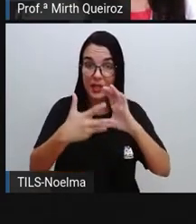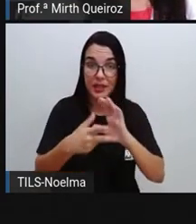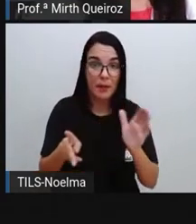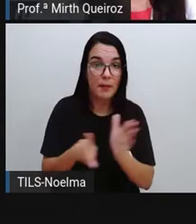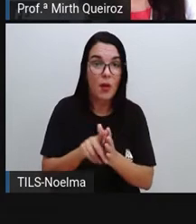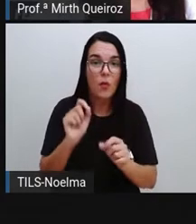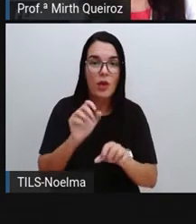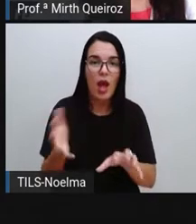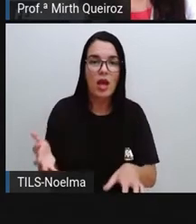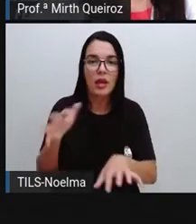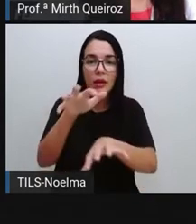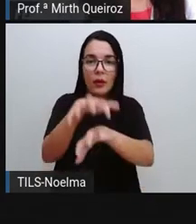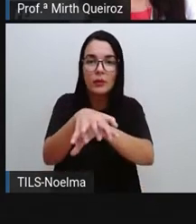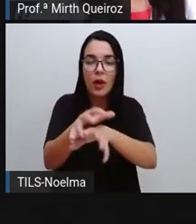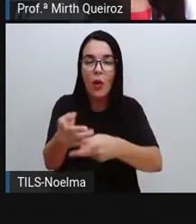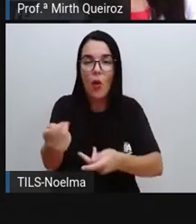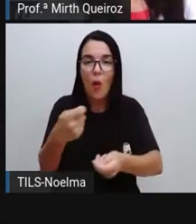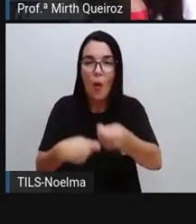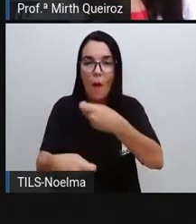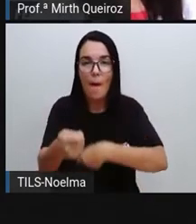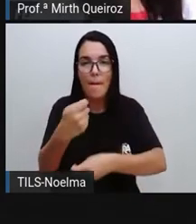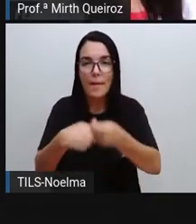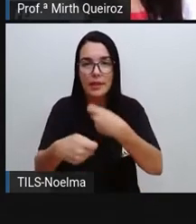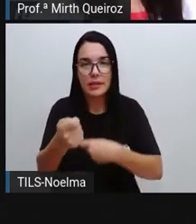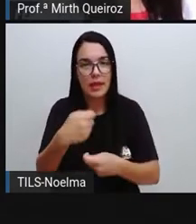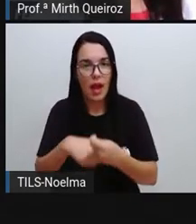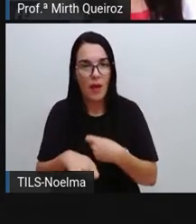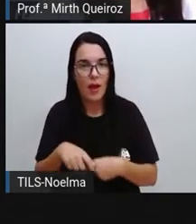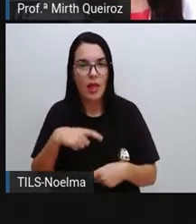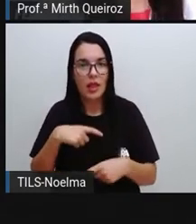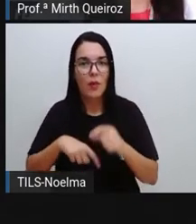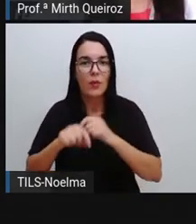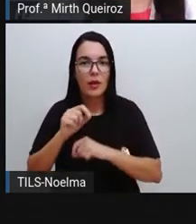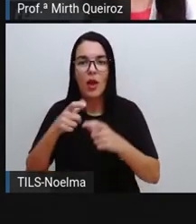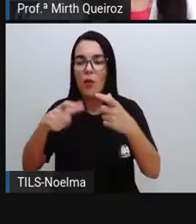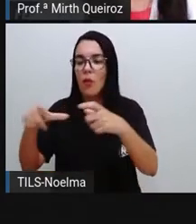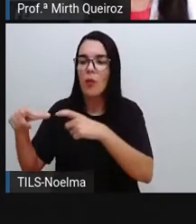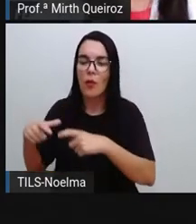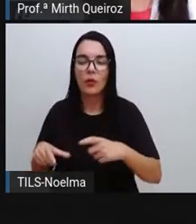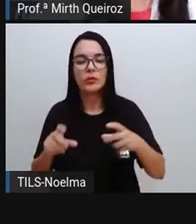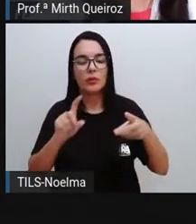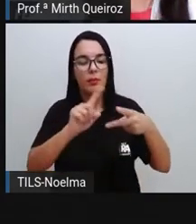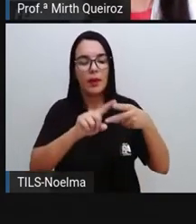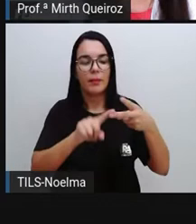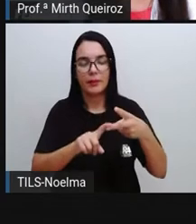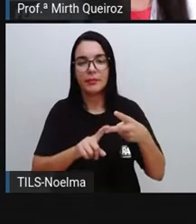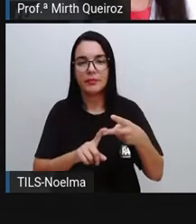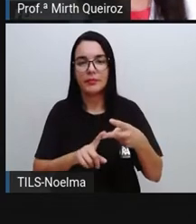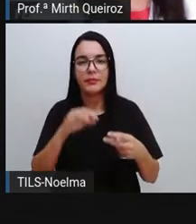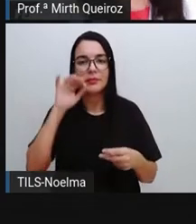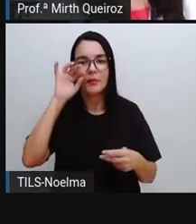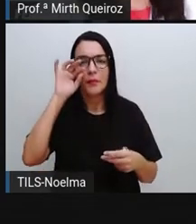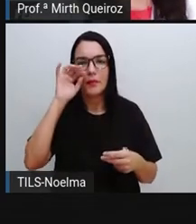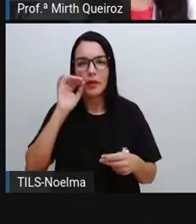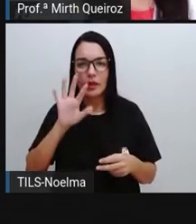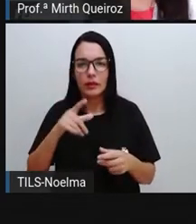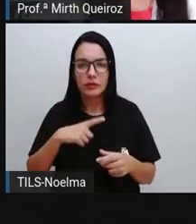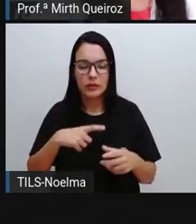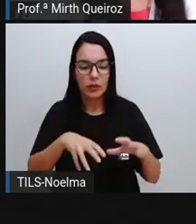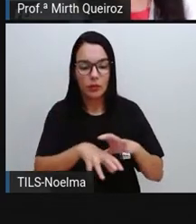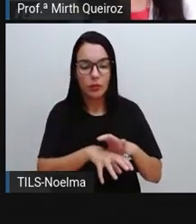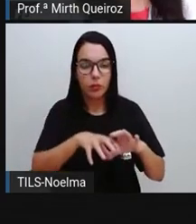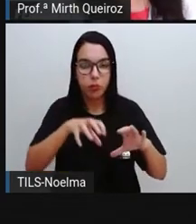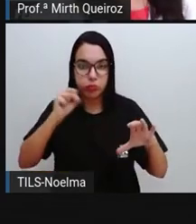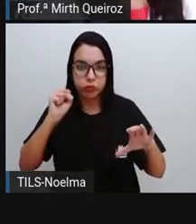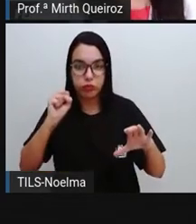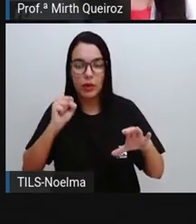de tudo aquilo que não abarca os outros setores. Porque nós estamos falando dos anteriores, que há a extração no